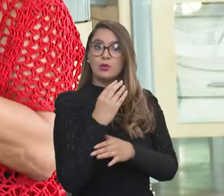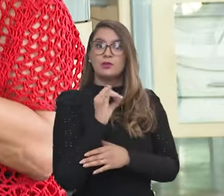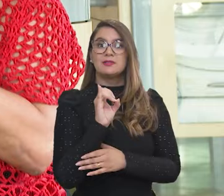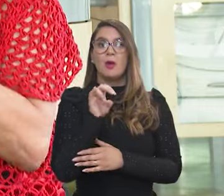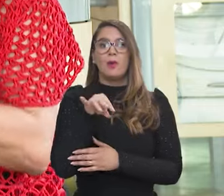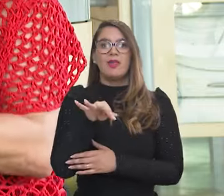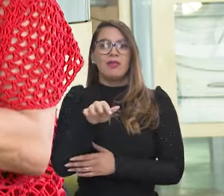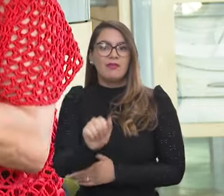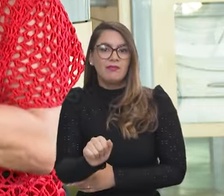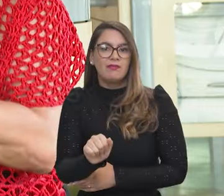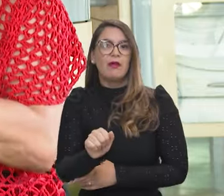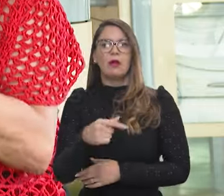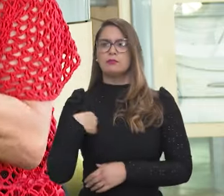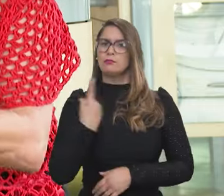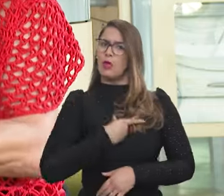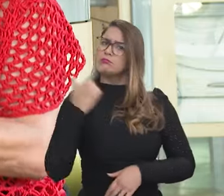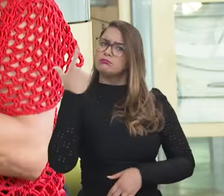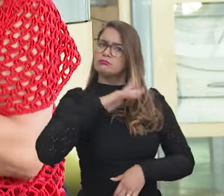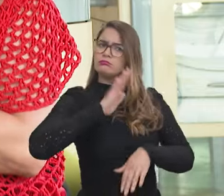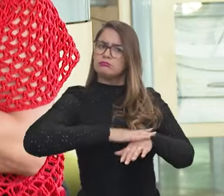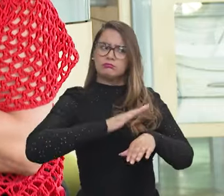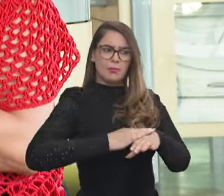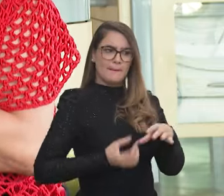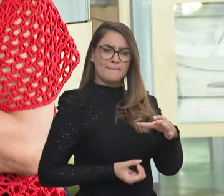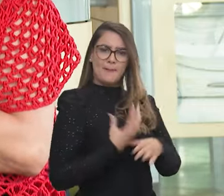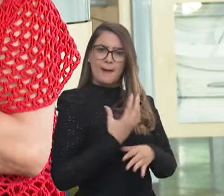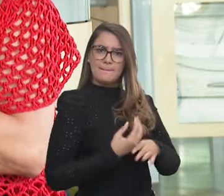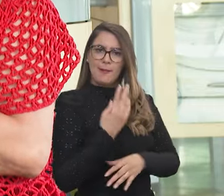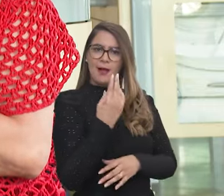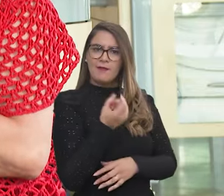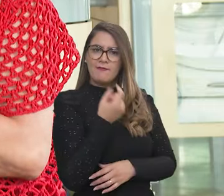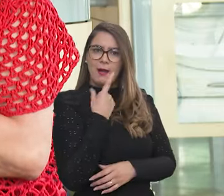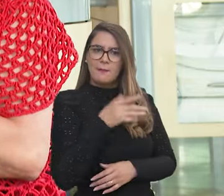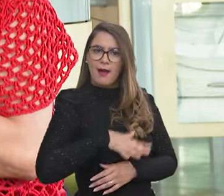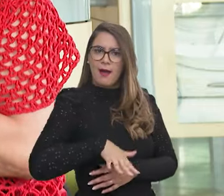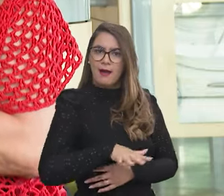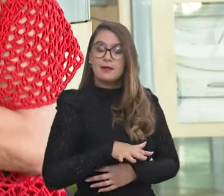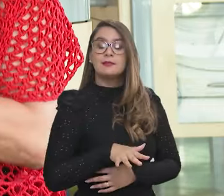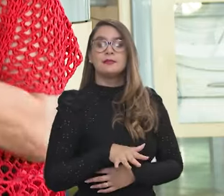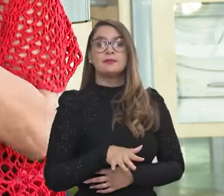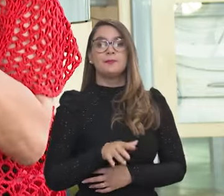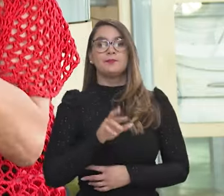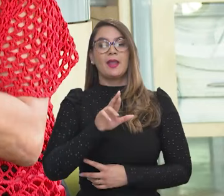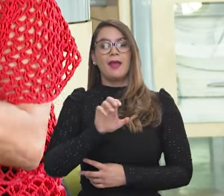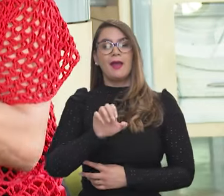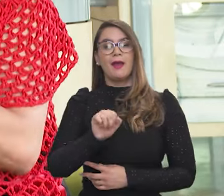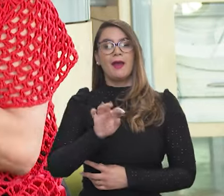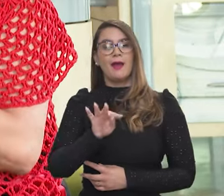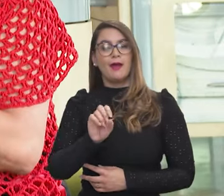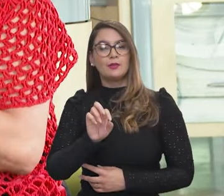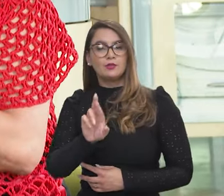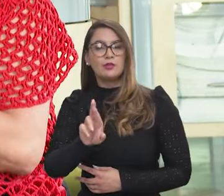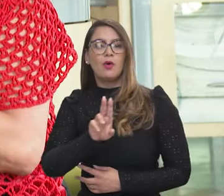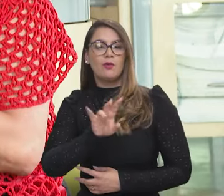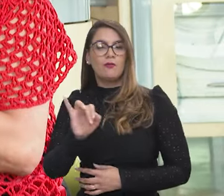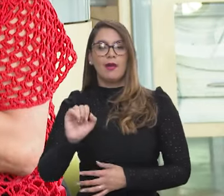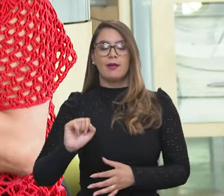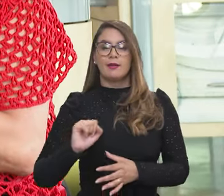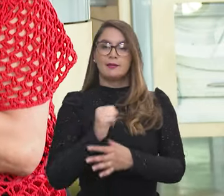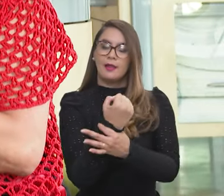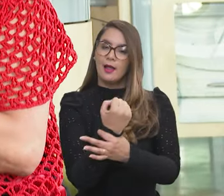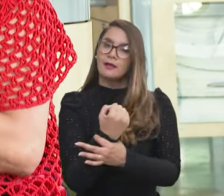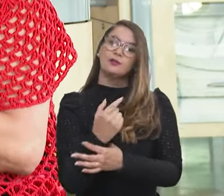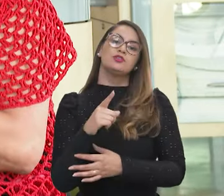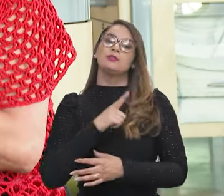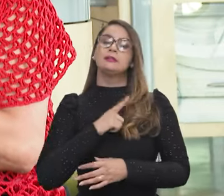de IFAs, insumos, a gente ser autônomo na produção de insumos farmacêuticos ativos. O reator multipropósito vai garantir que